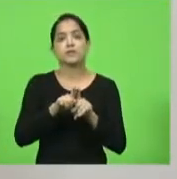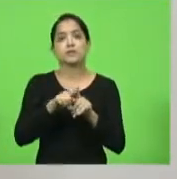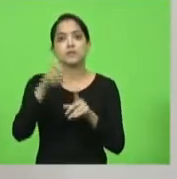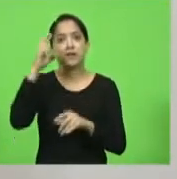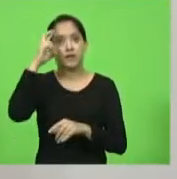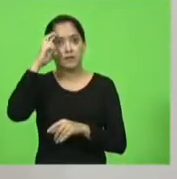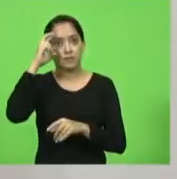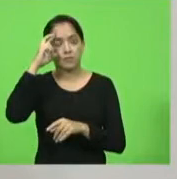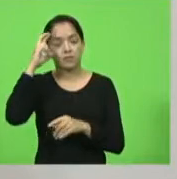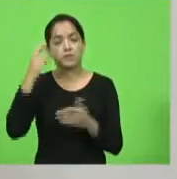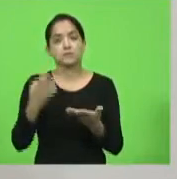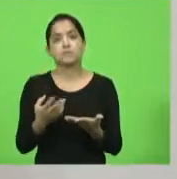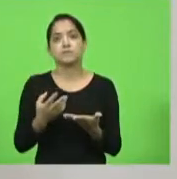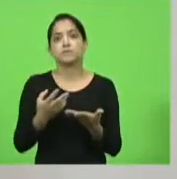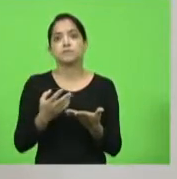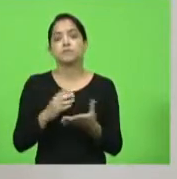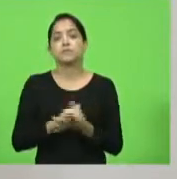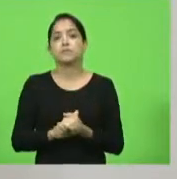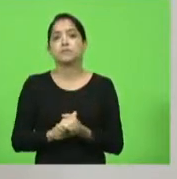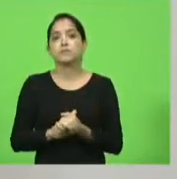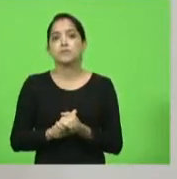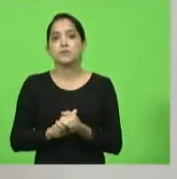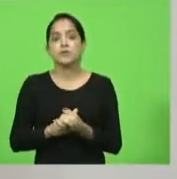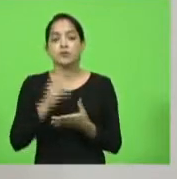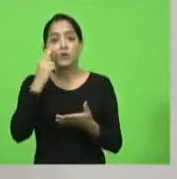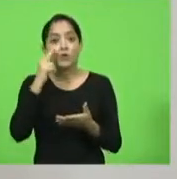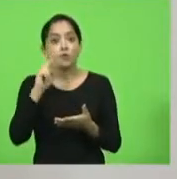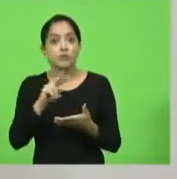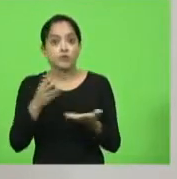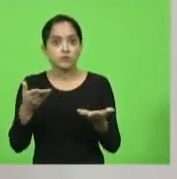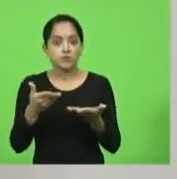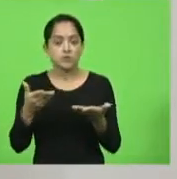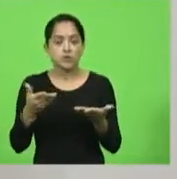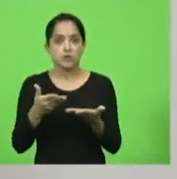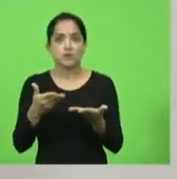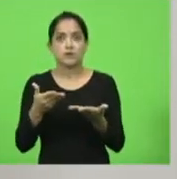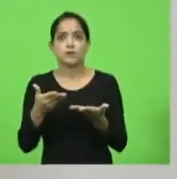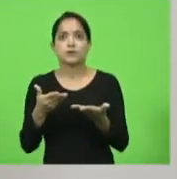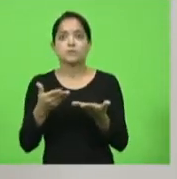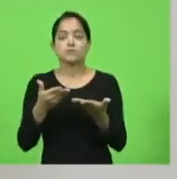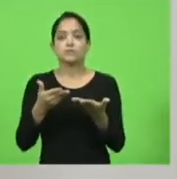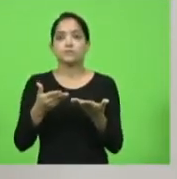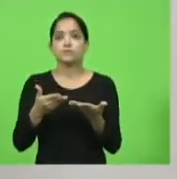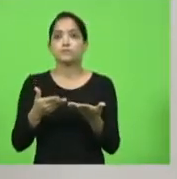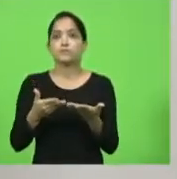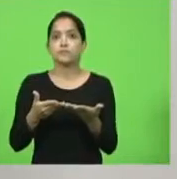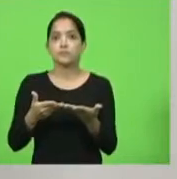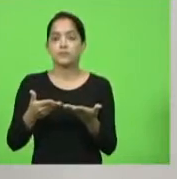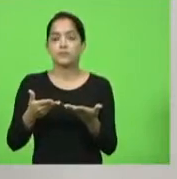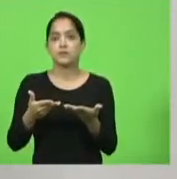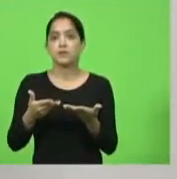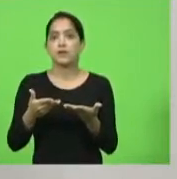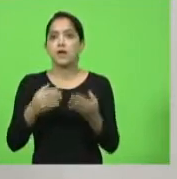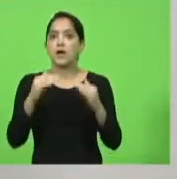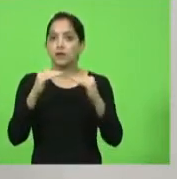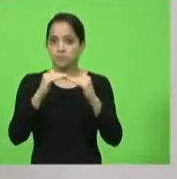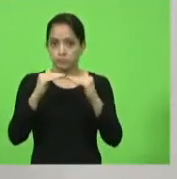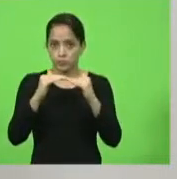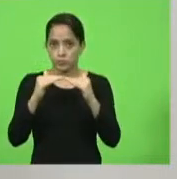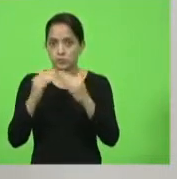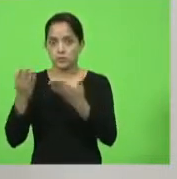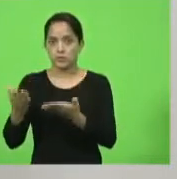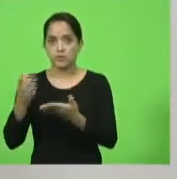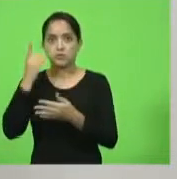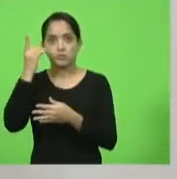reiterar a vocês o que eu enxergo nesse momento também. Concluo acordando com o